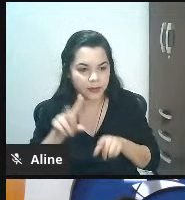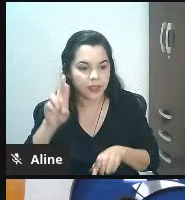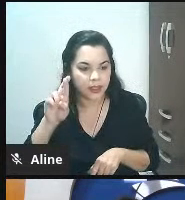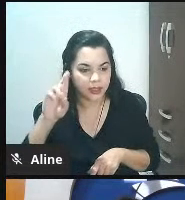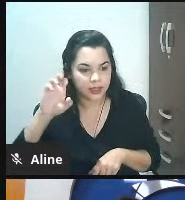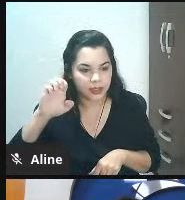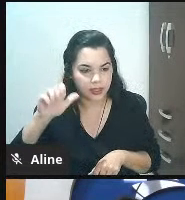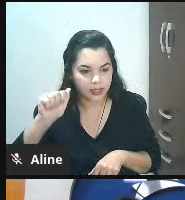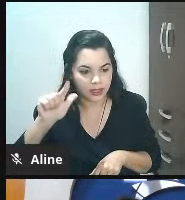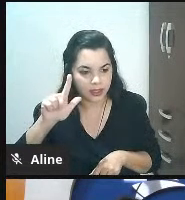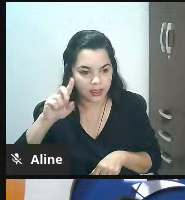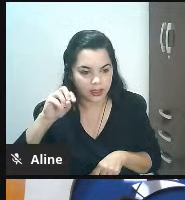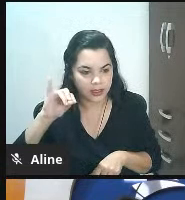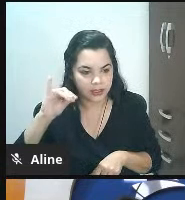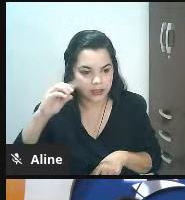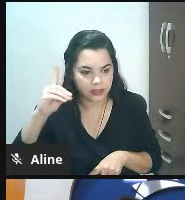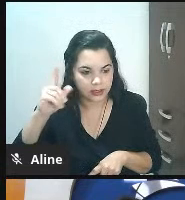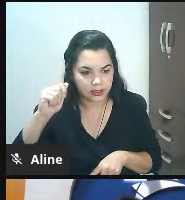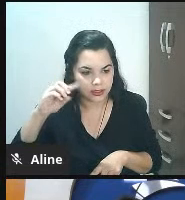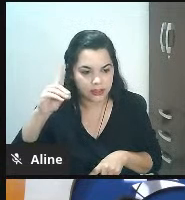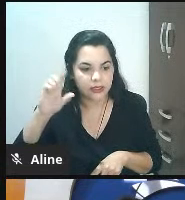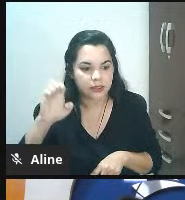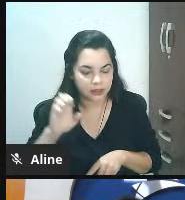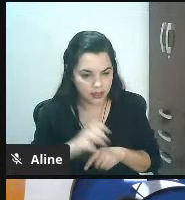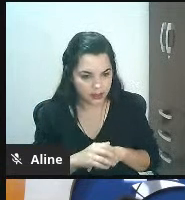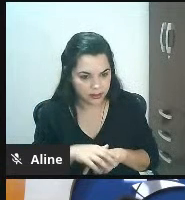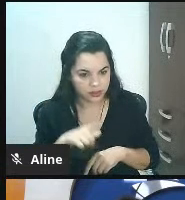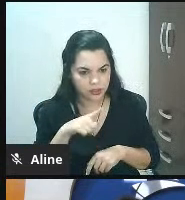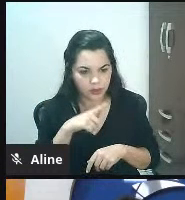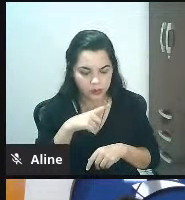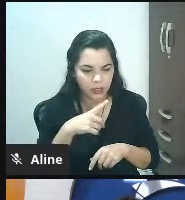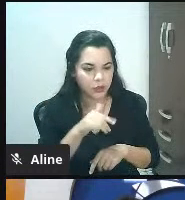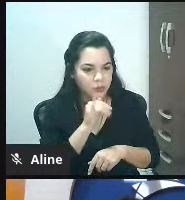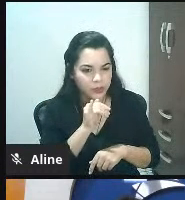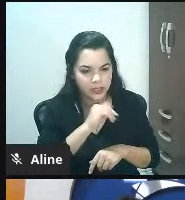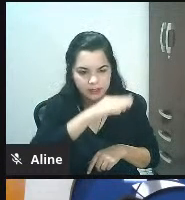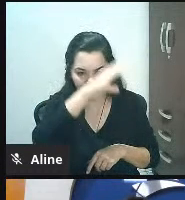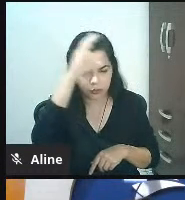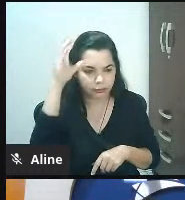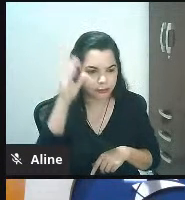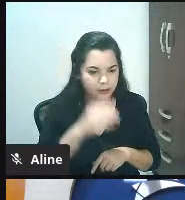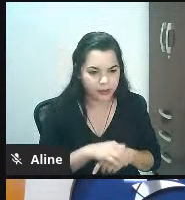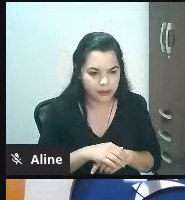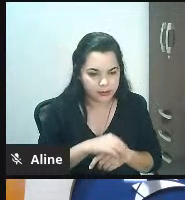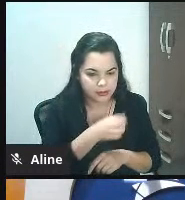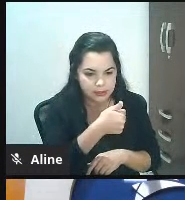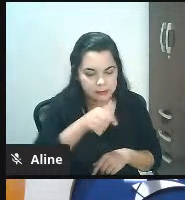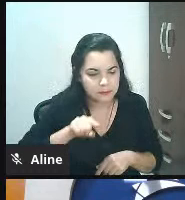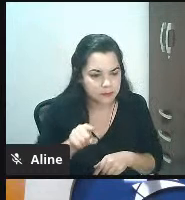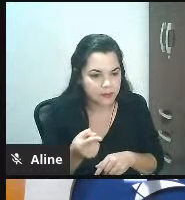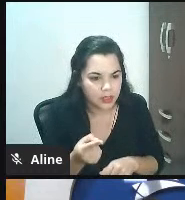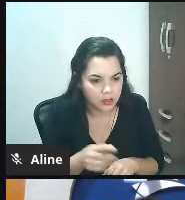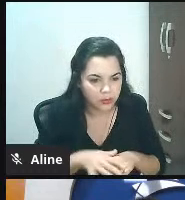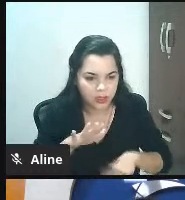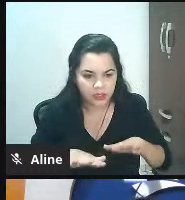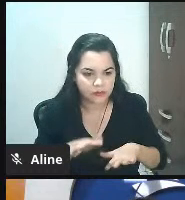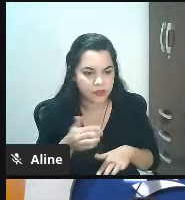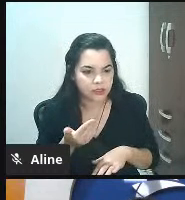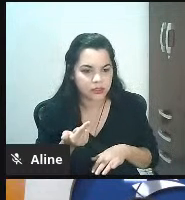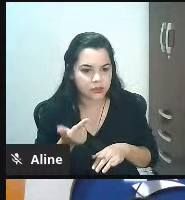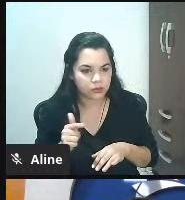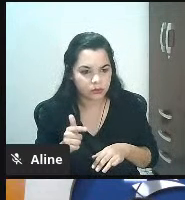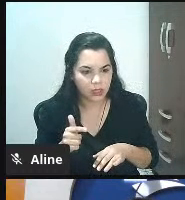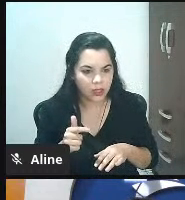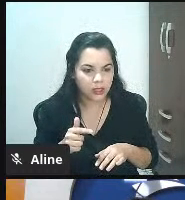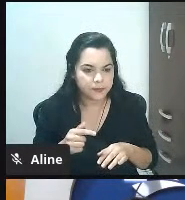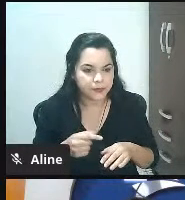cadastrados eu tenho no meu na minha base de dados tem mil clientes eu estou falando gente de loja de gente que não tem um CRM que tem informação muito